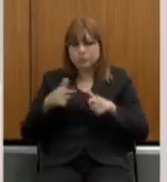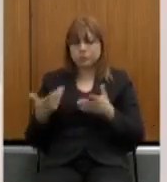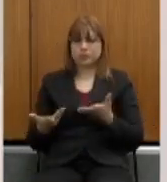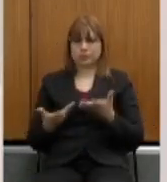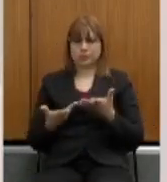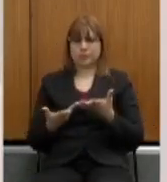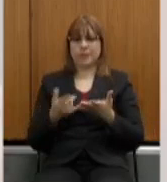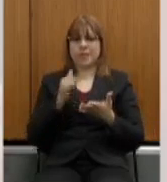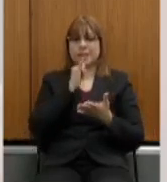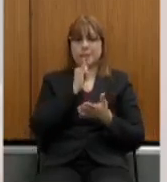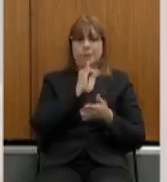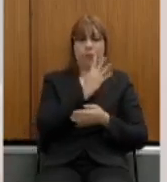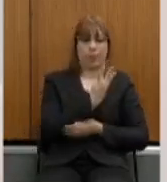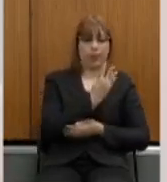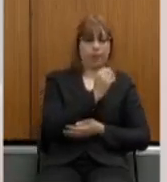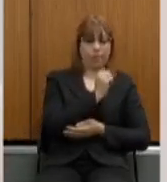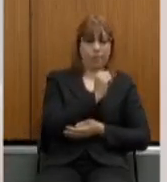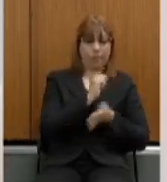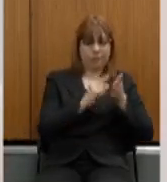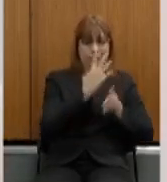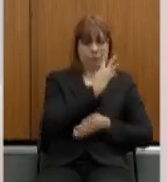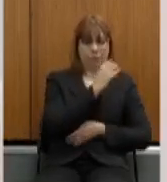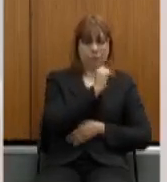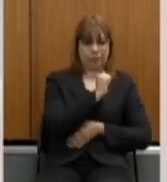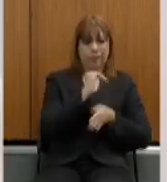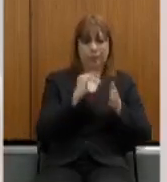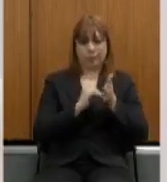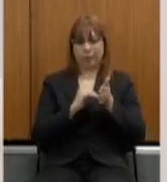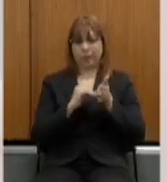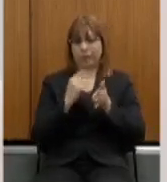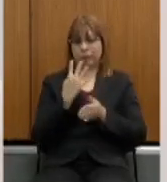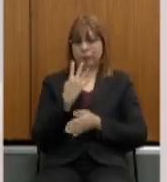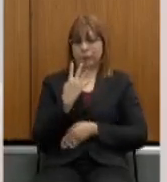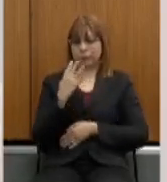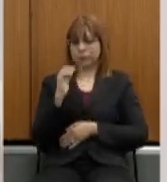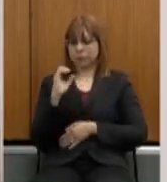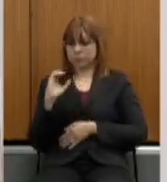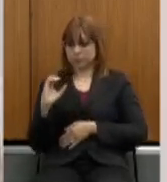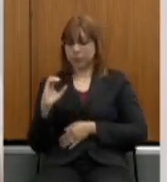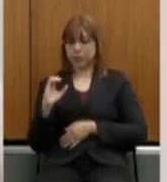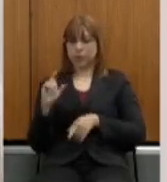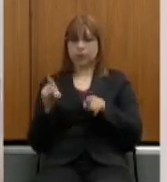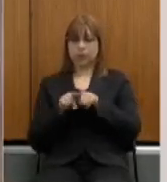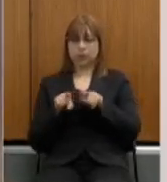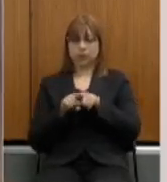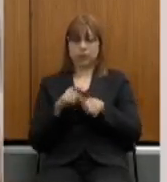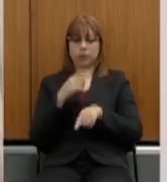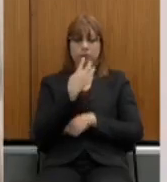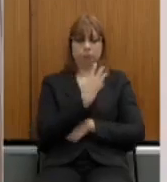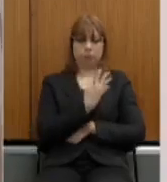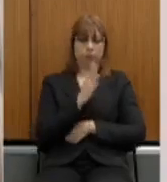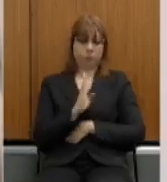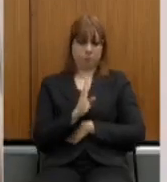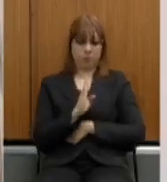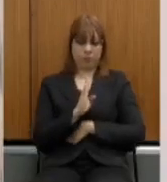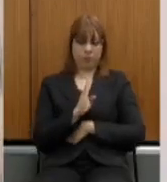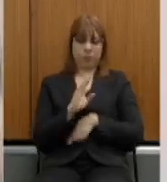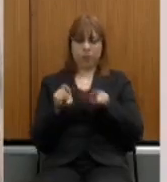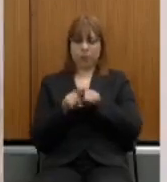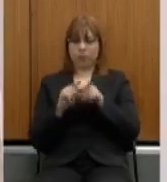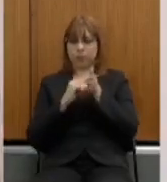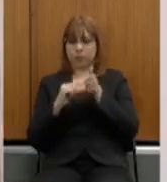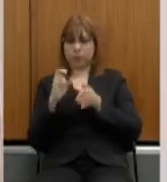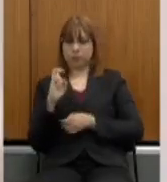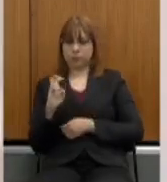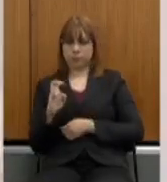do 4º A e do 4º C e das categorias, no caso do 4º B e do parágrafo 5º,